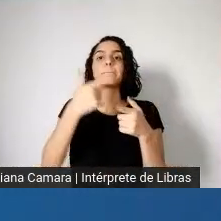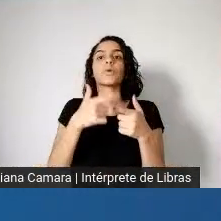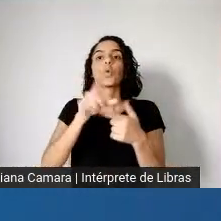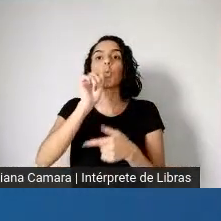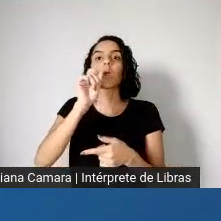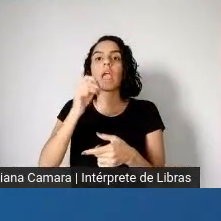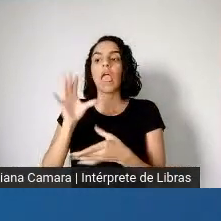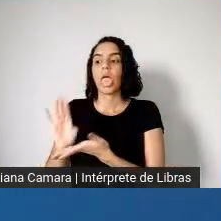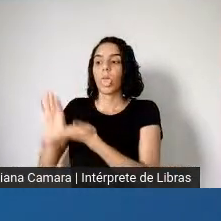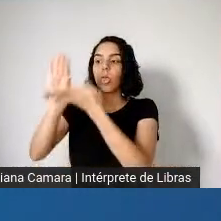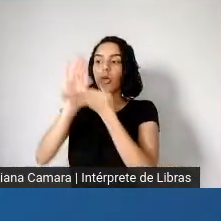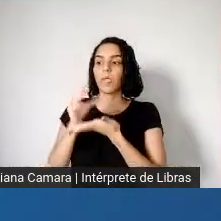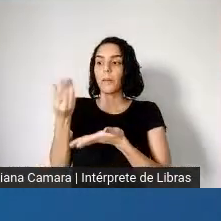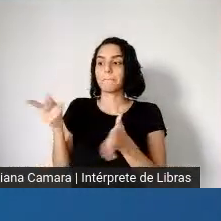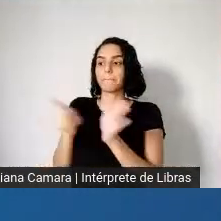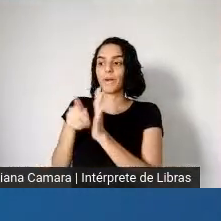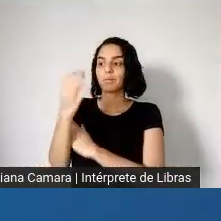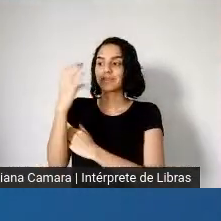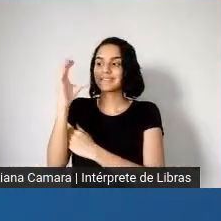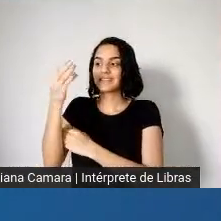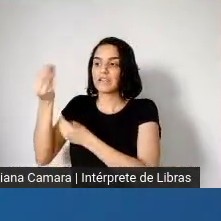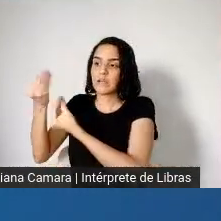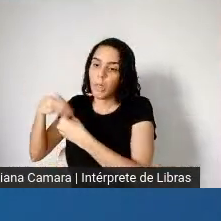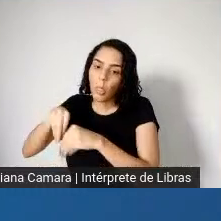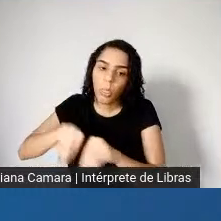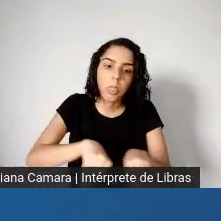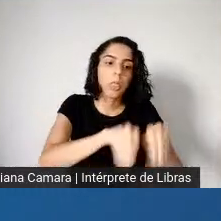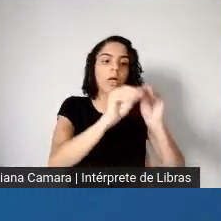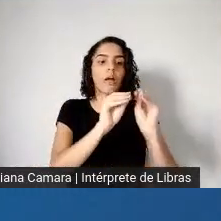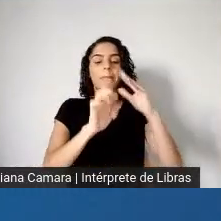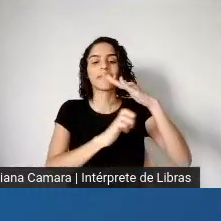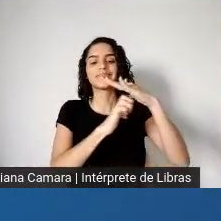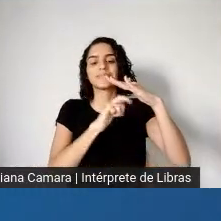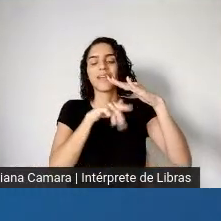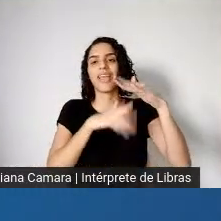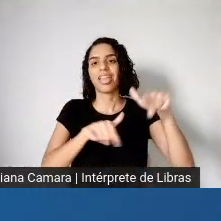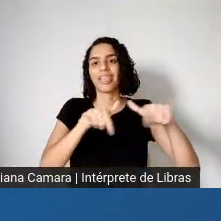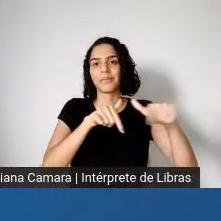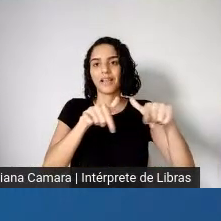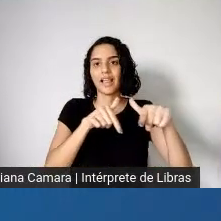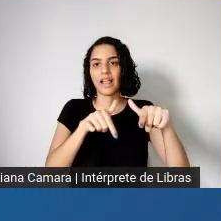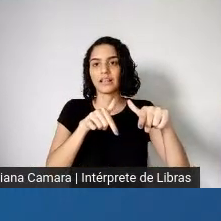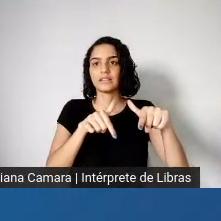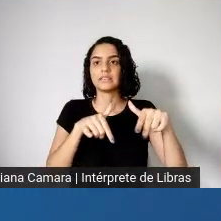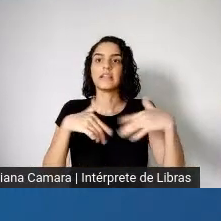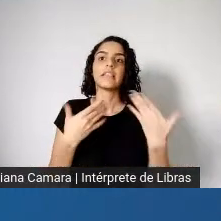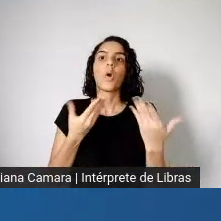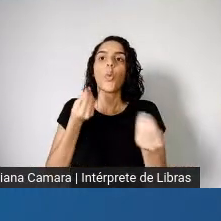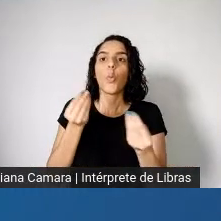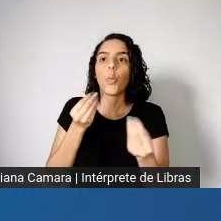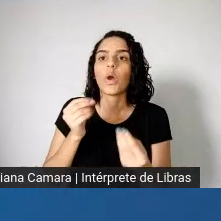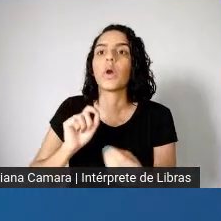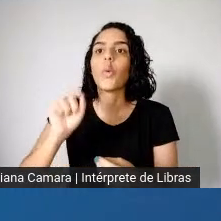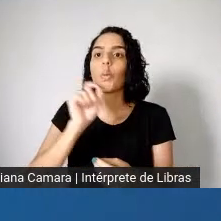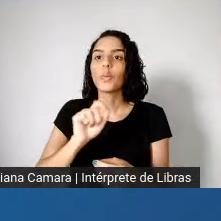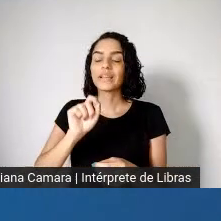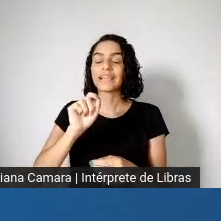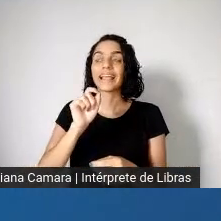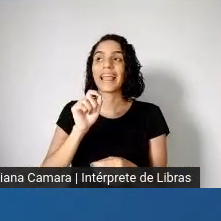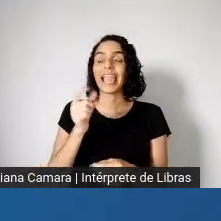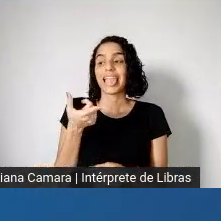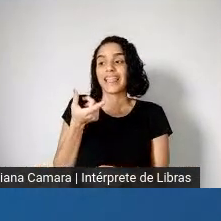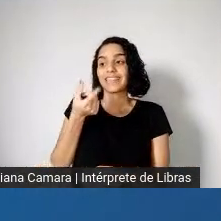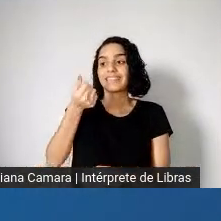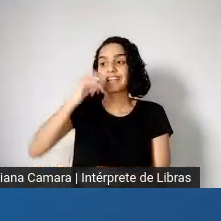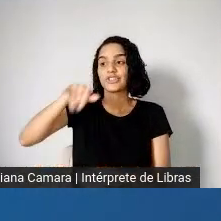recursos reembolsáveis pelas empresas, para as empresas utilizarem. Problema, a taxa de juros do Brasil tá altíssima, as empresas